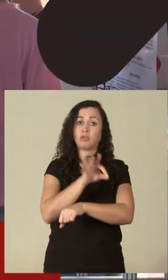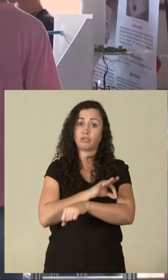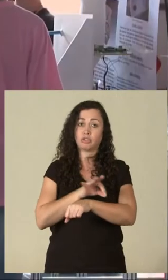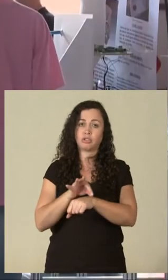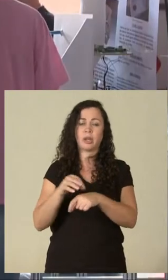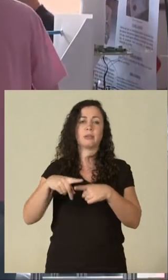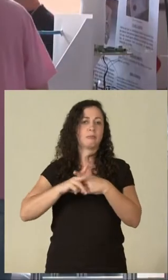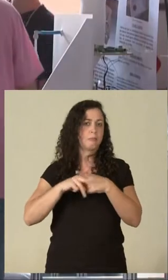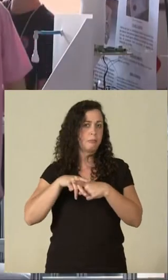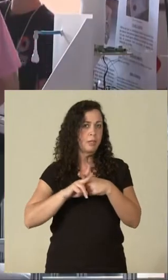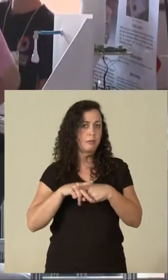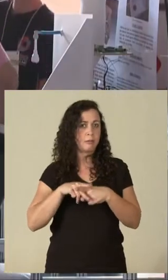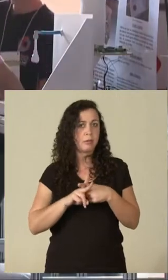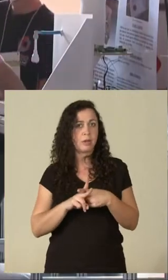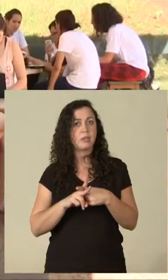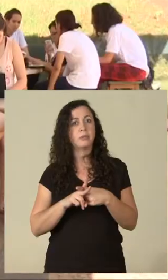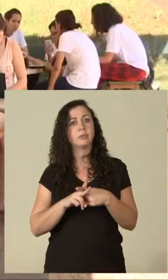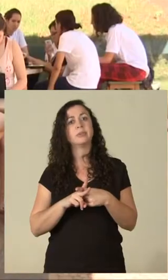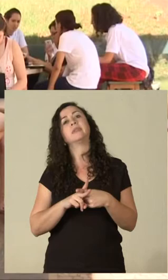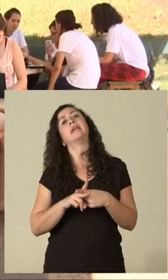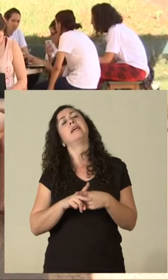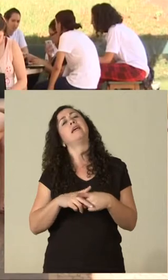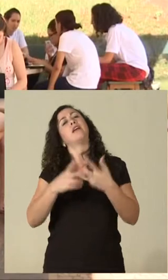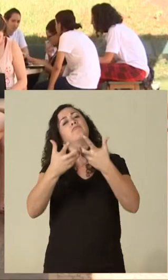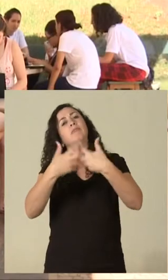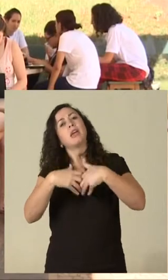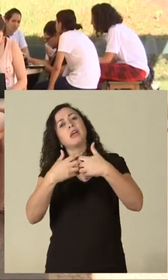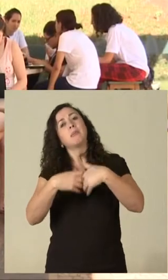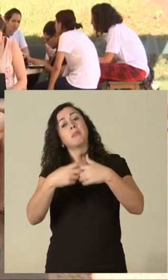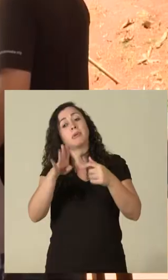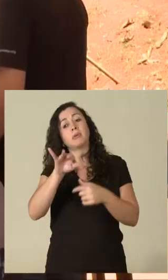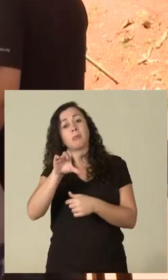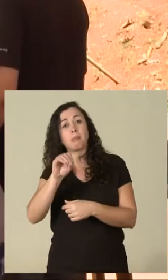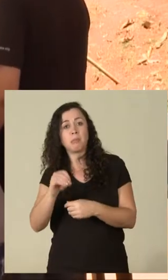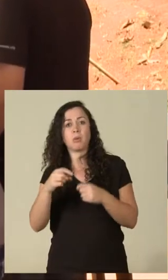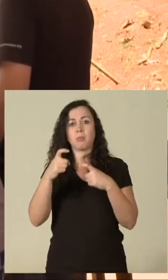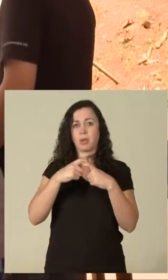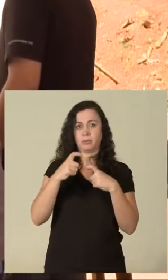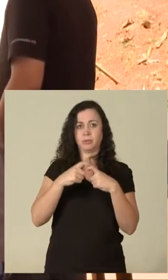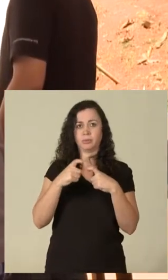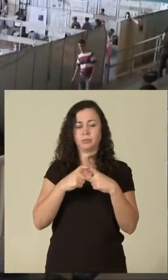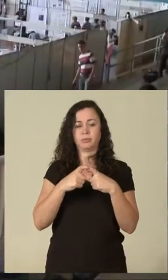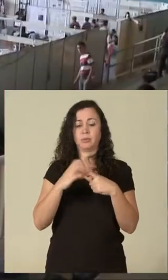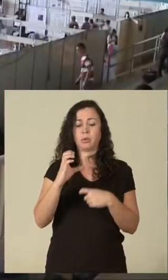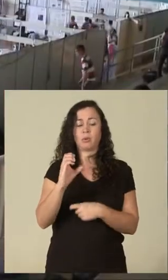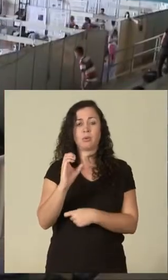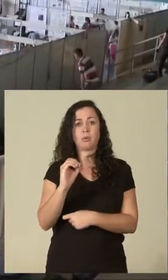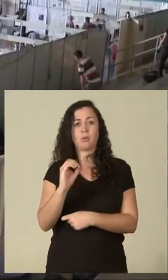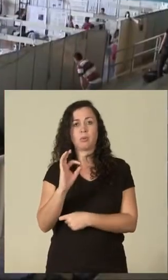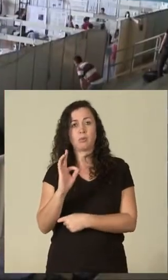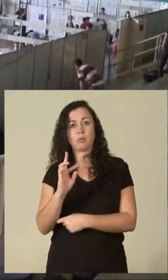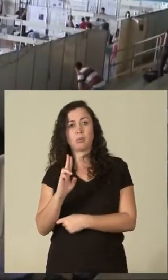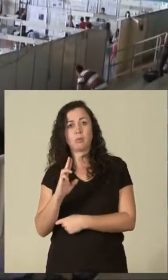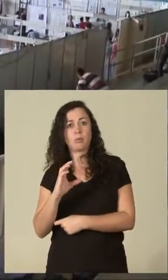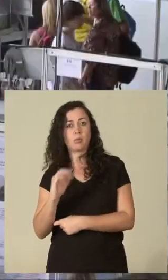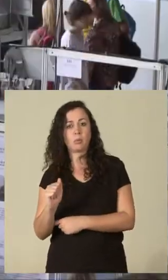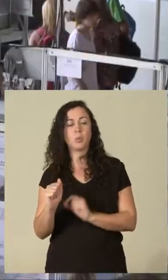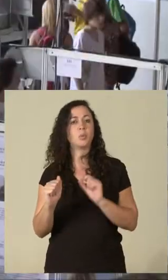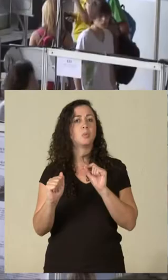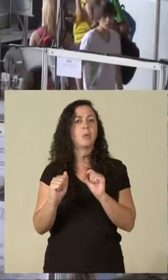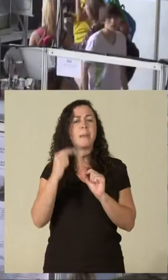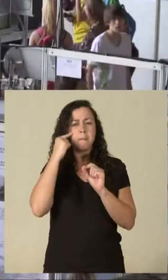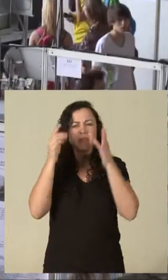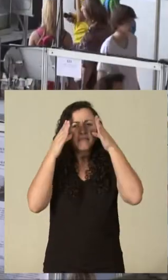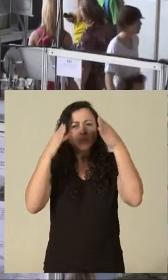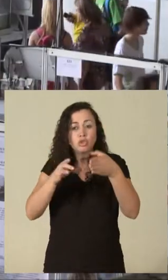equipamentos biomédicos. O Cotuca, ele não se preocupa apenas com a formação técnica, ele